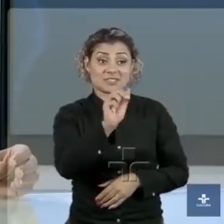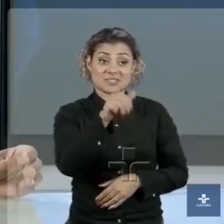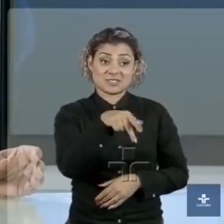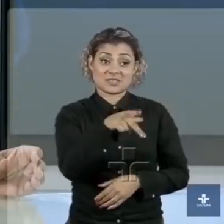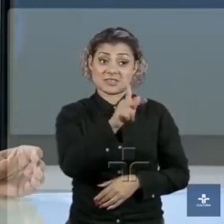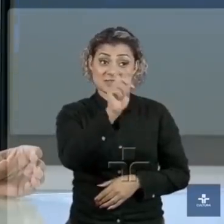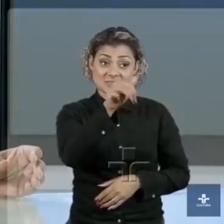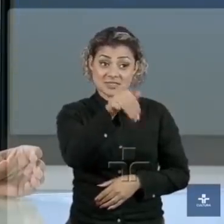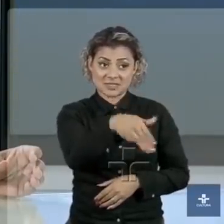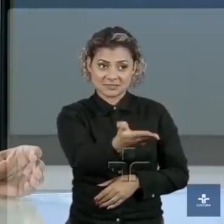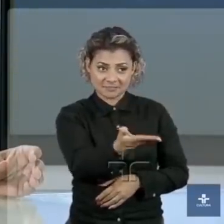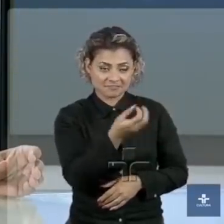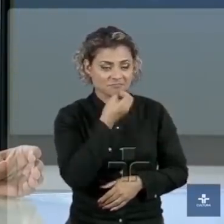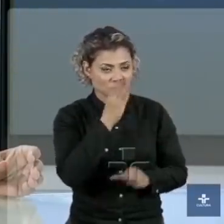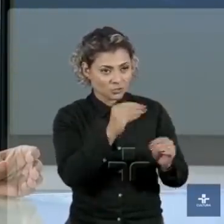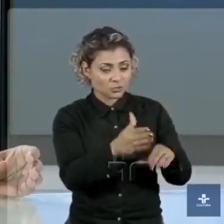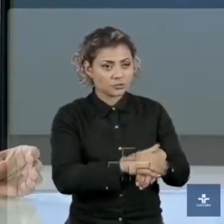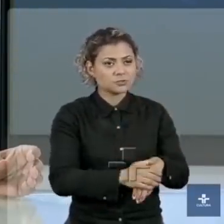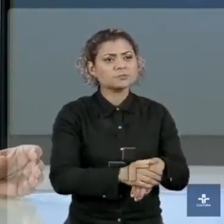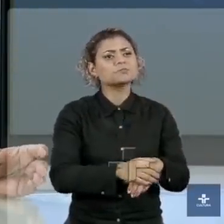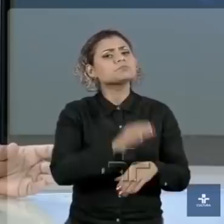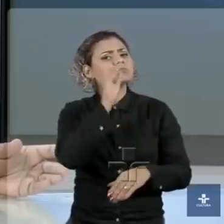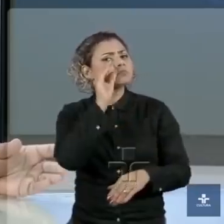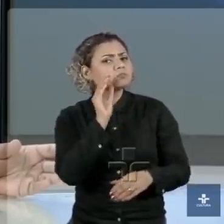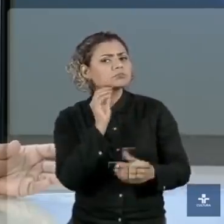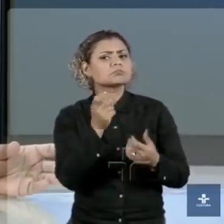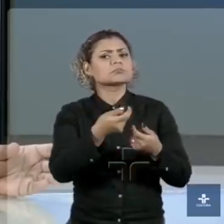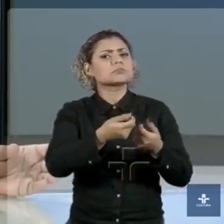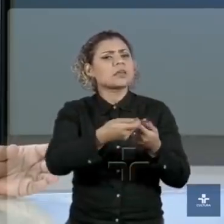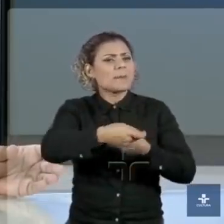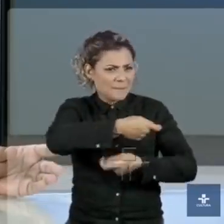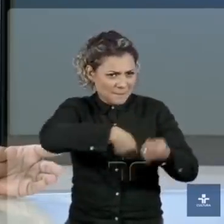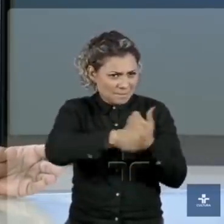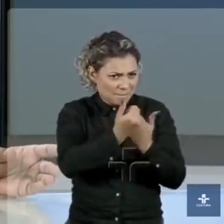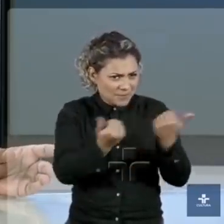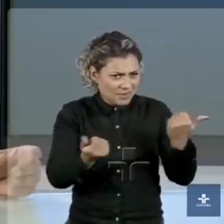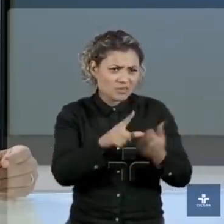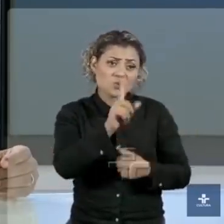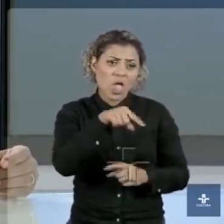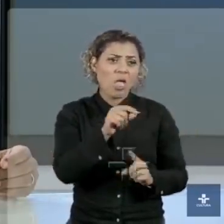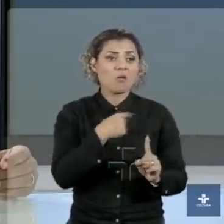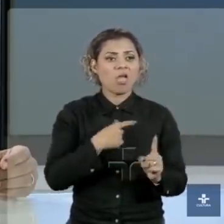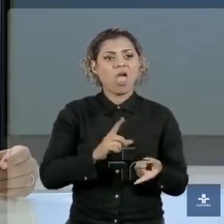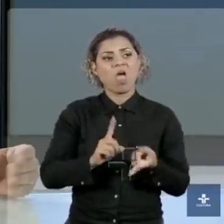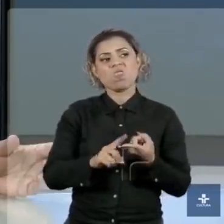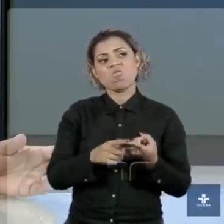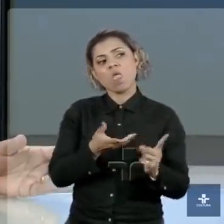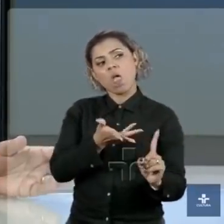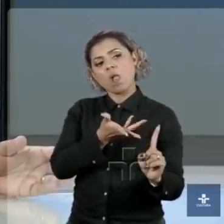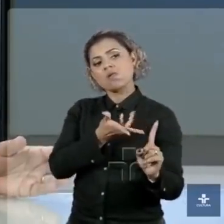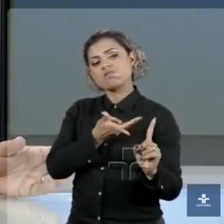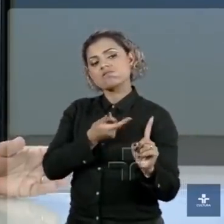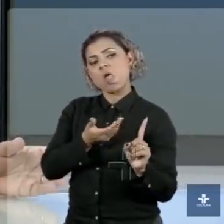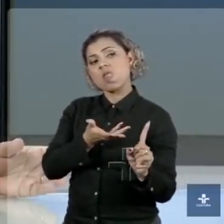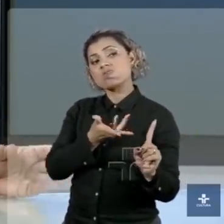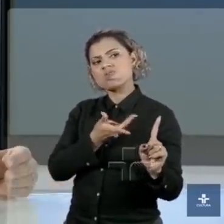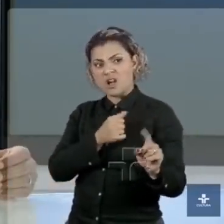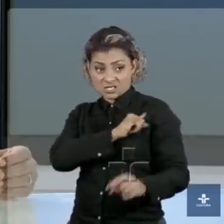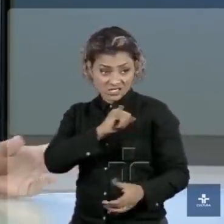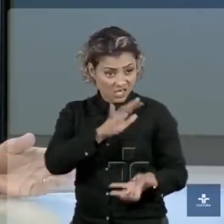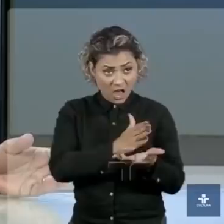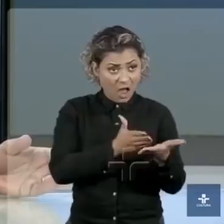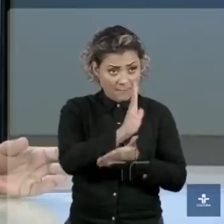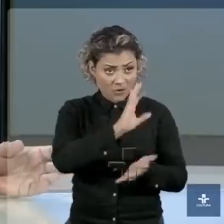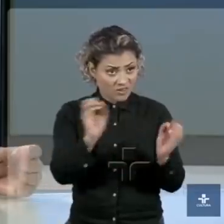O Paulo Guedes, ministro da economia, virou um chantagista. Dizer que se não aprovar a reforma da Previdência,